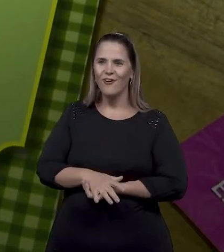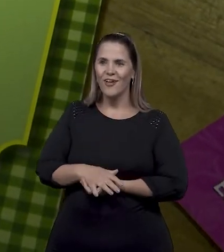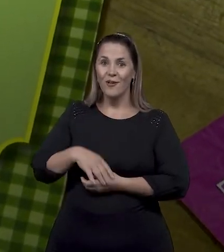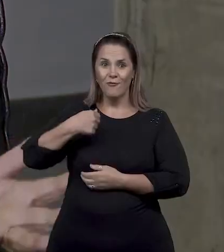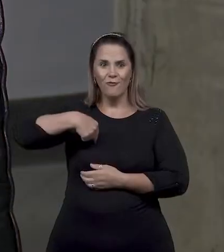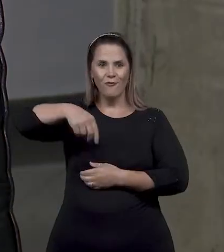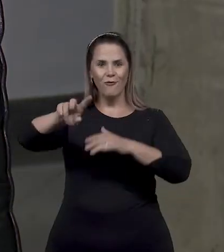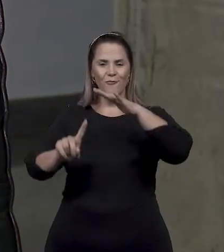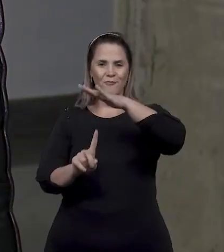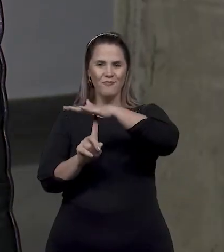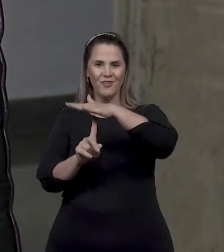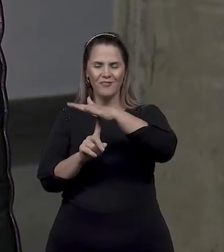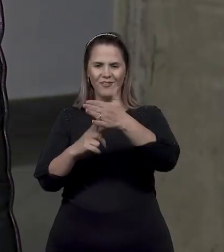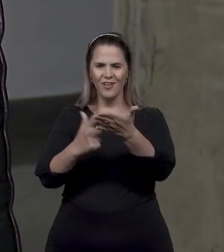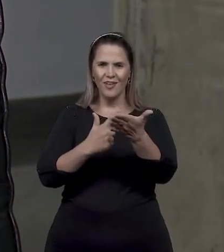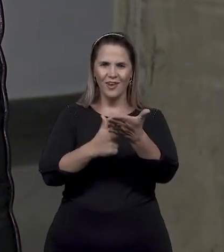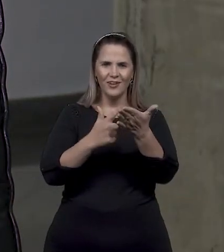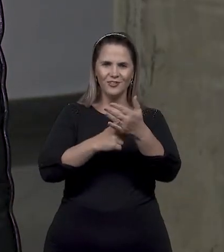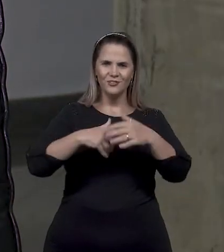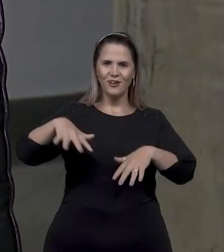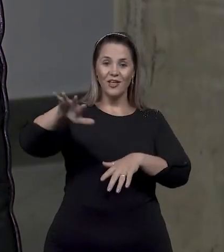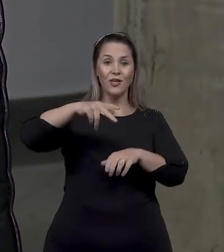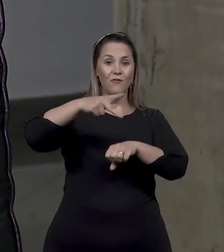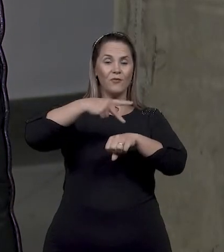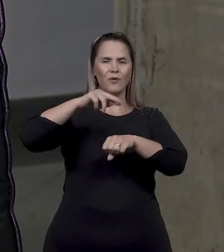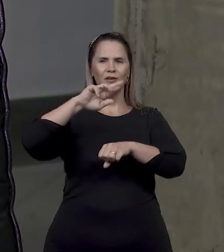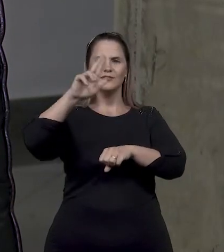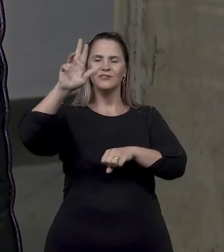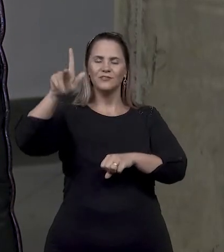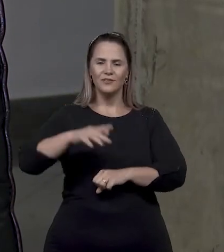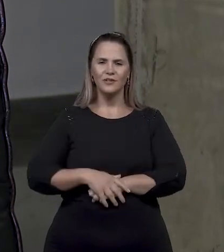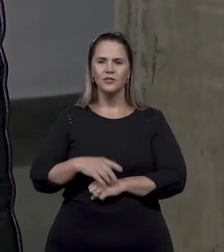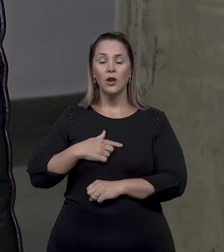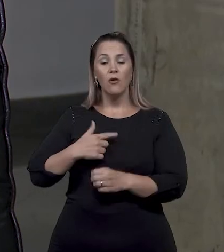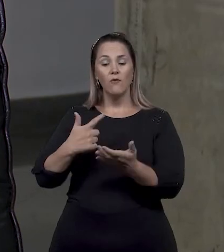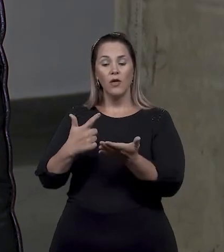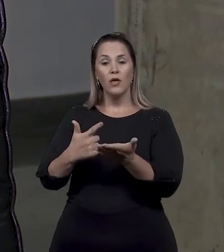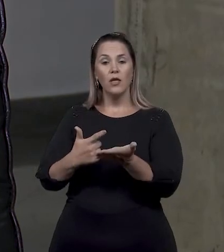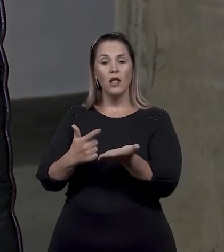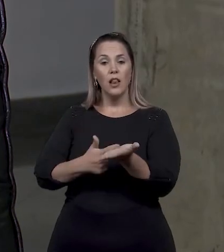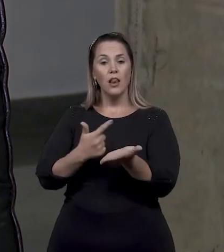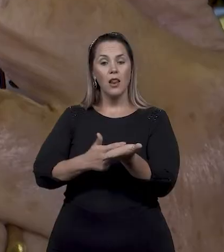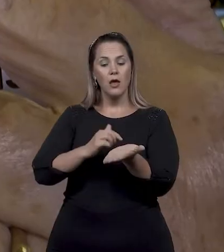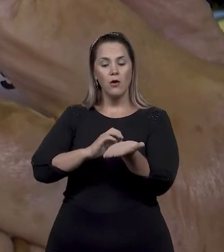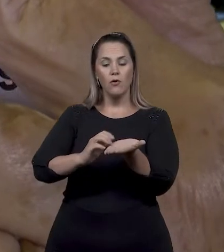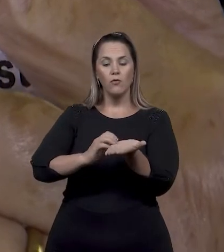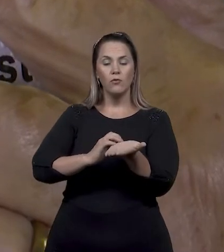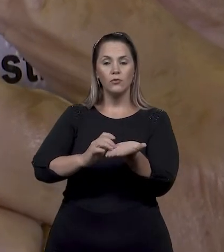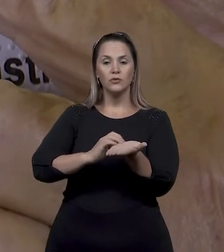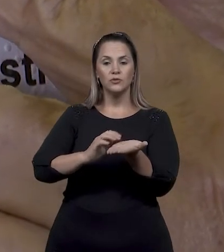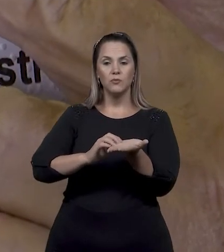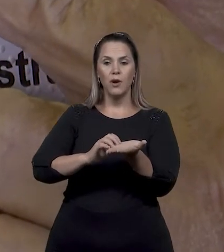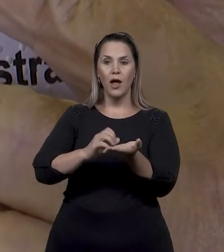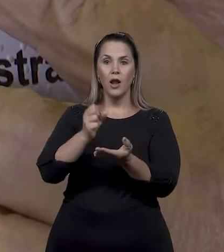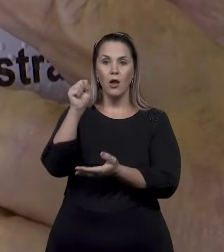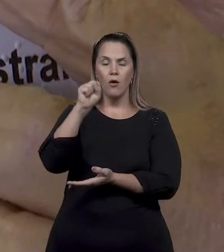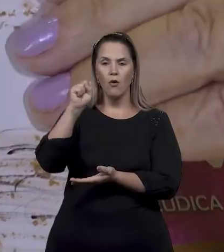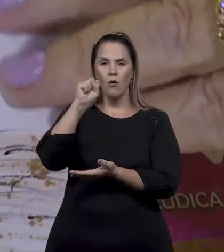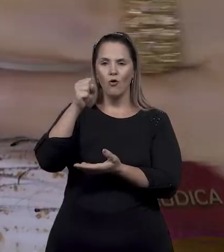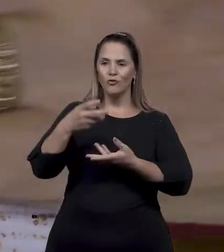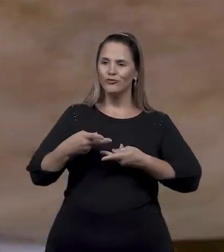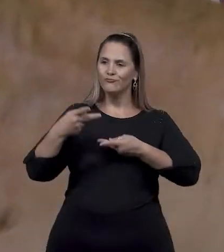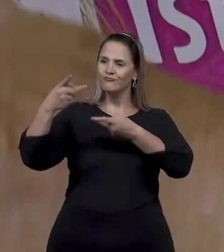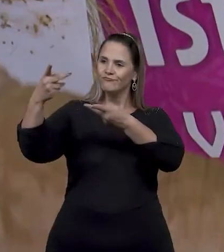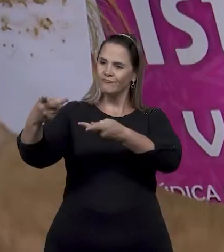a maior feira de livros do mundo, eu levei oito livros em braile com letra ampliada